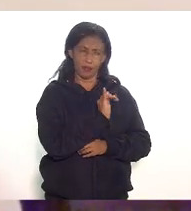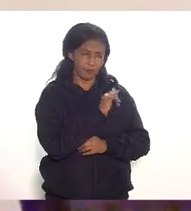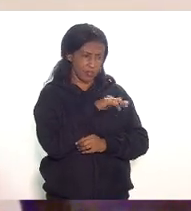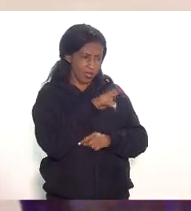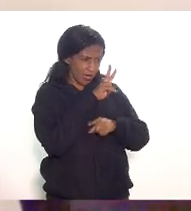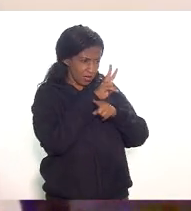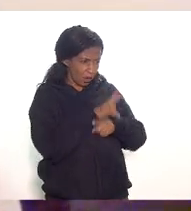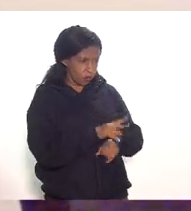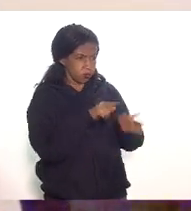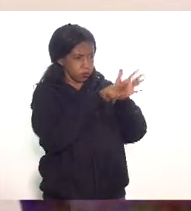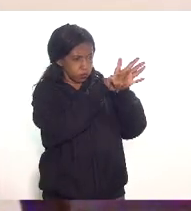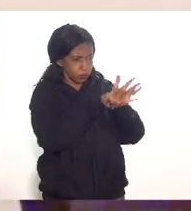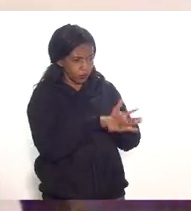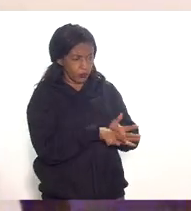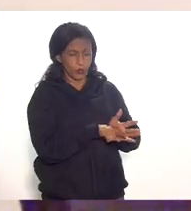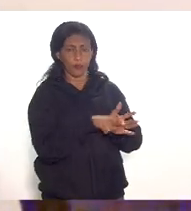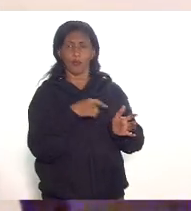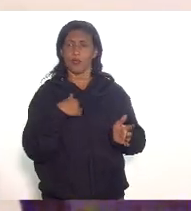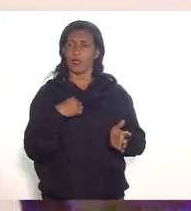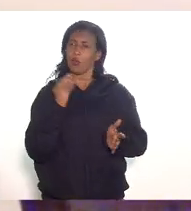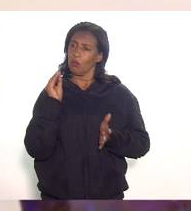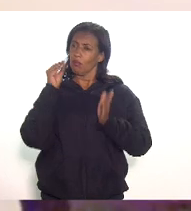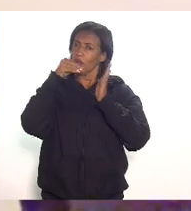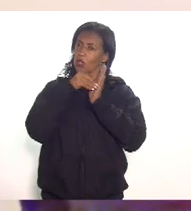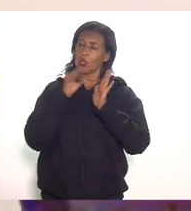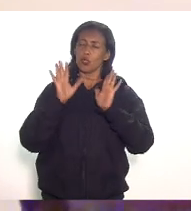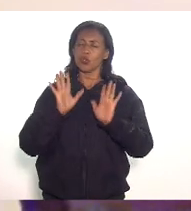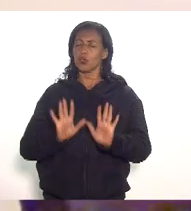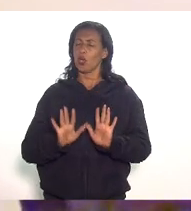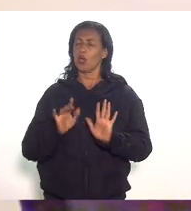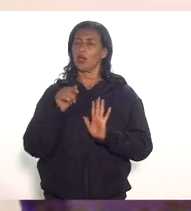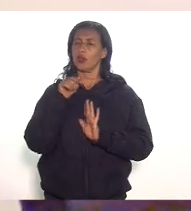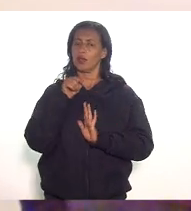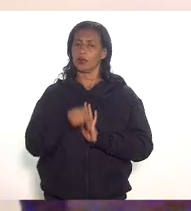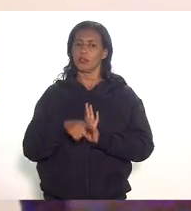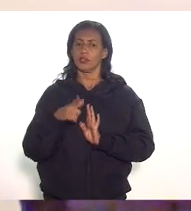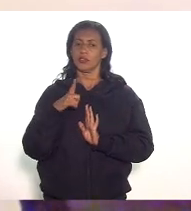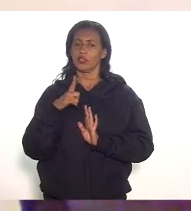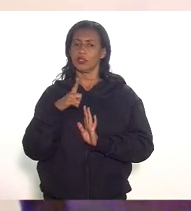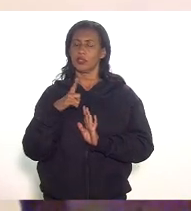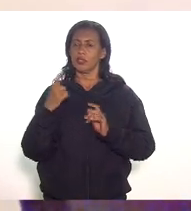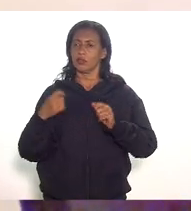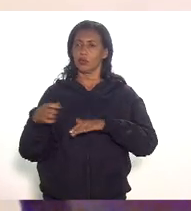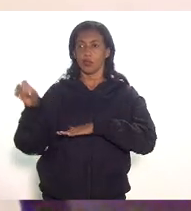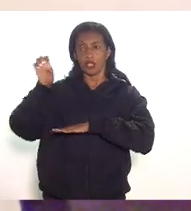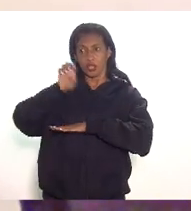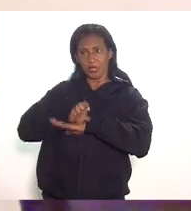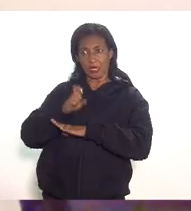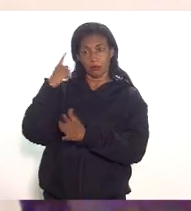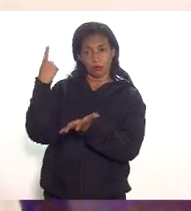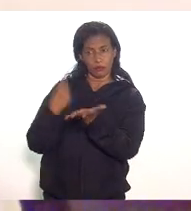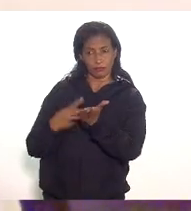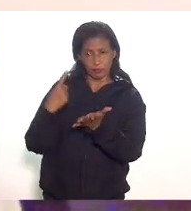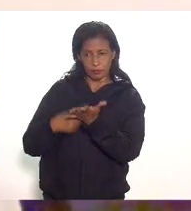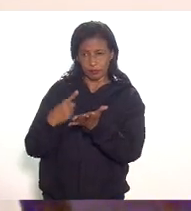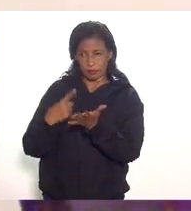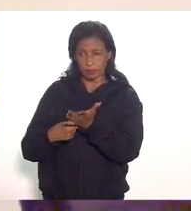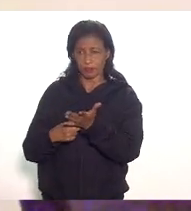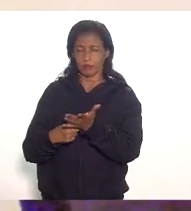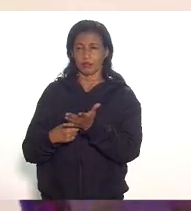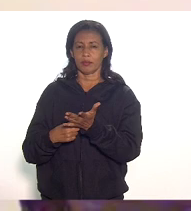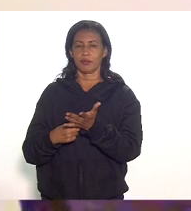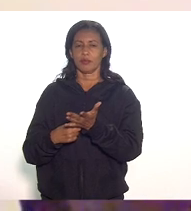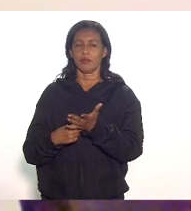eu coloco aqui só essa questão necessária de ter que o estado se comprometer com a fiscalização